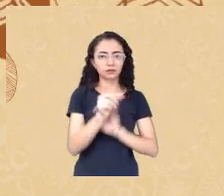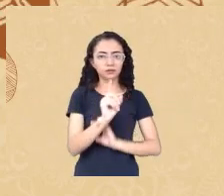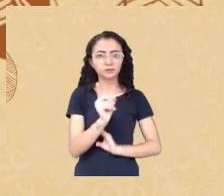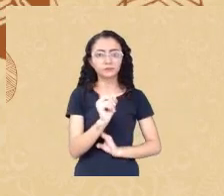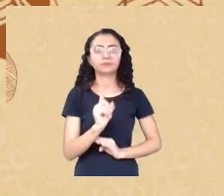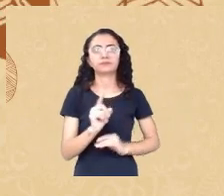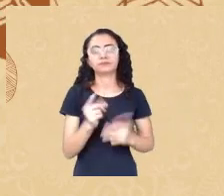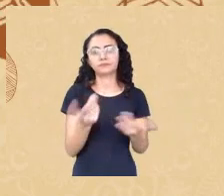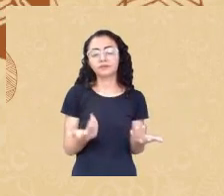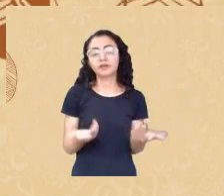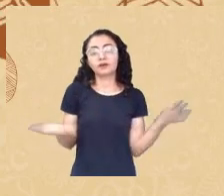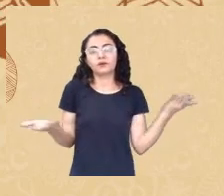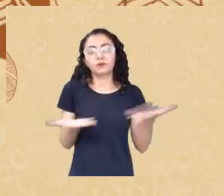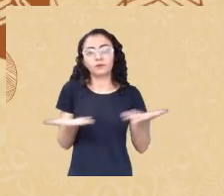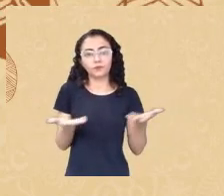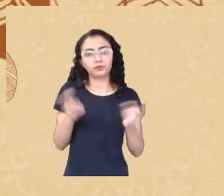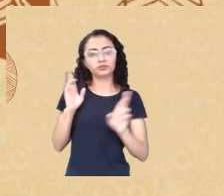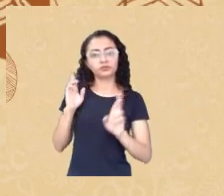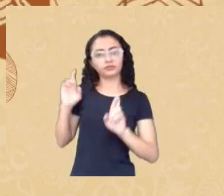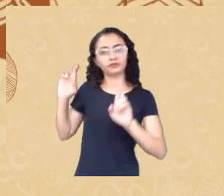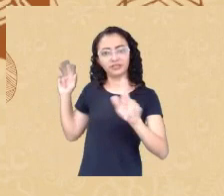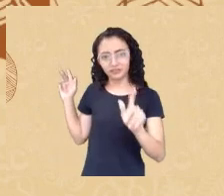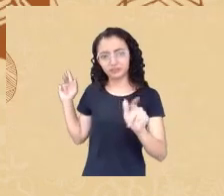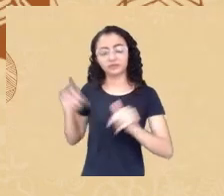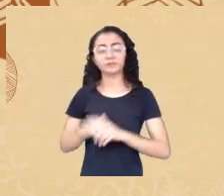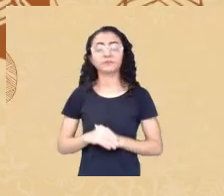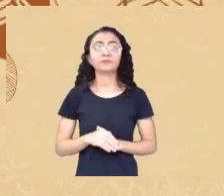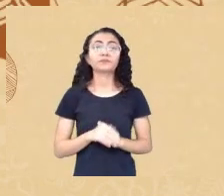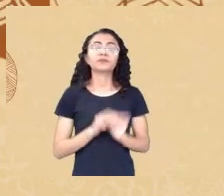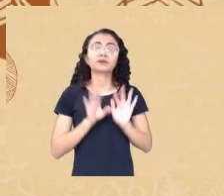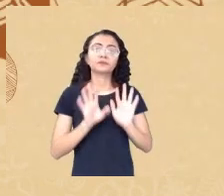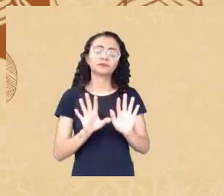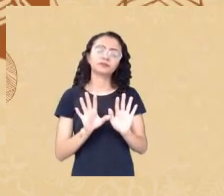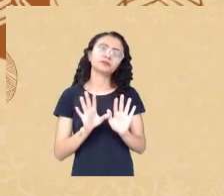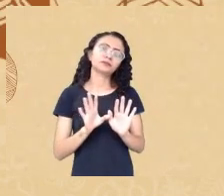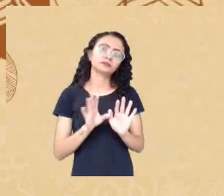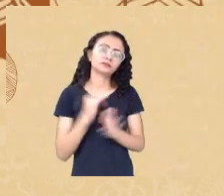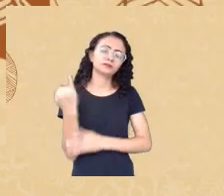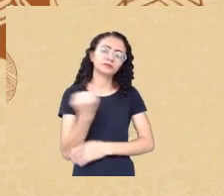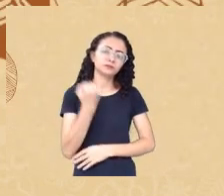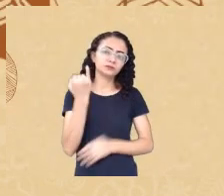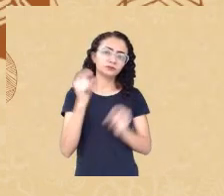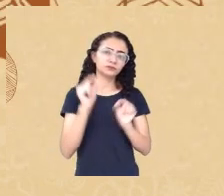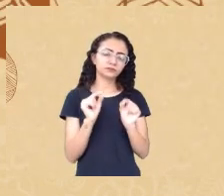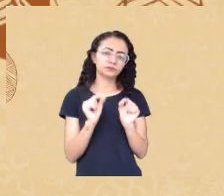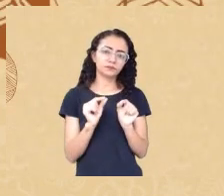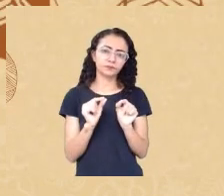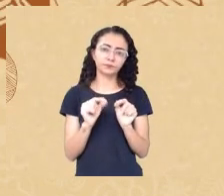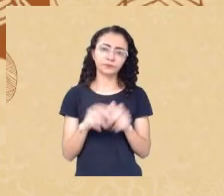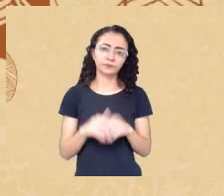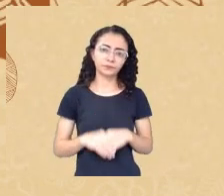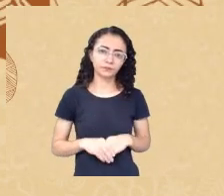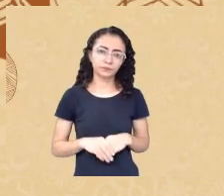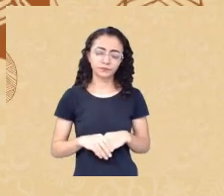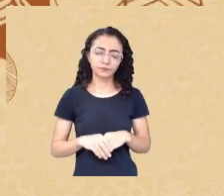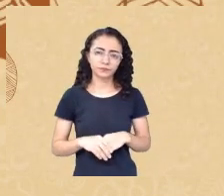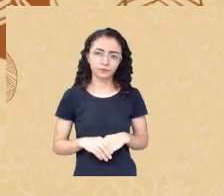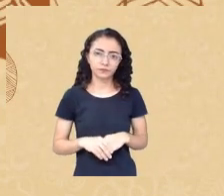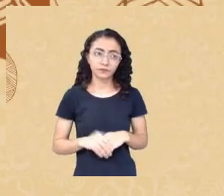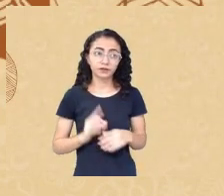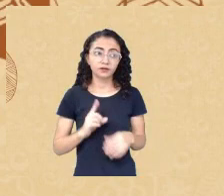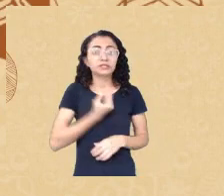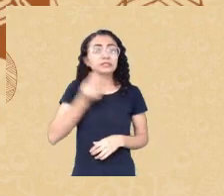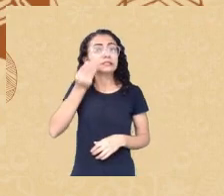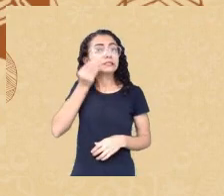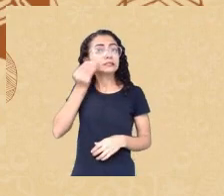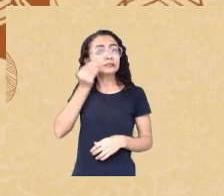de e tento fazer diferente mas acho que um ponto importante aí é que exatamente nós estávamos tentando garantir que a gente estava colocando